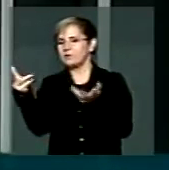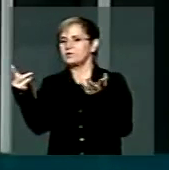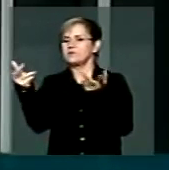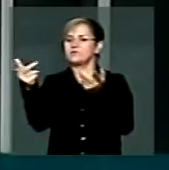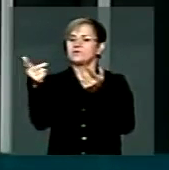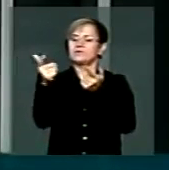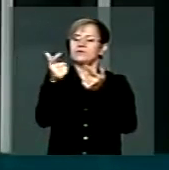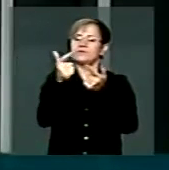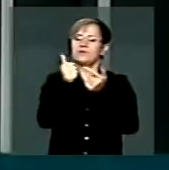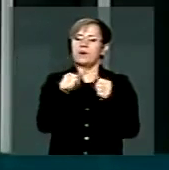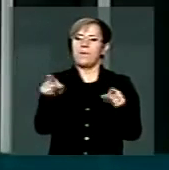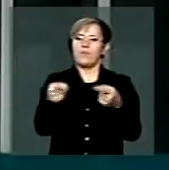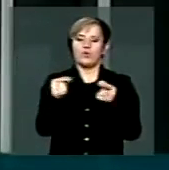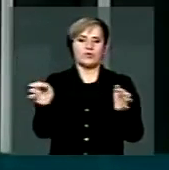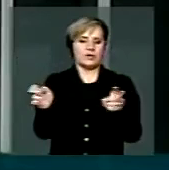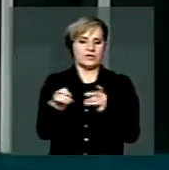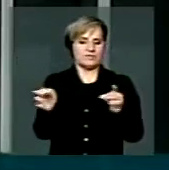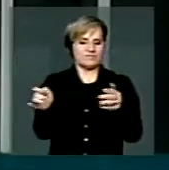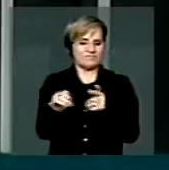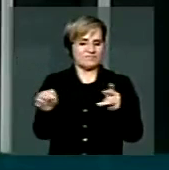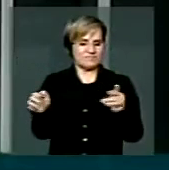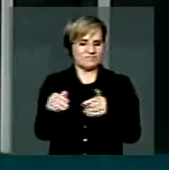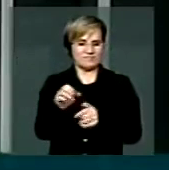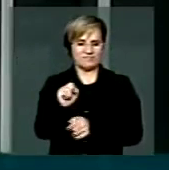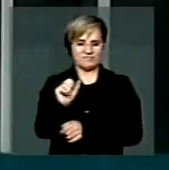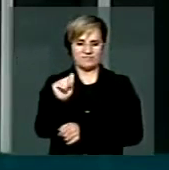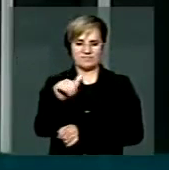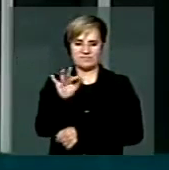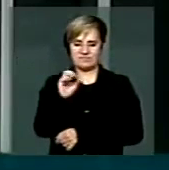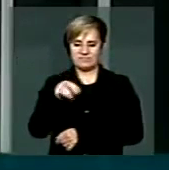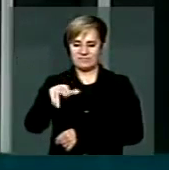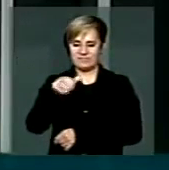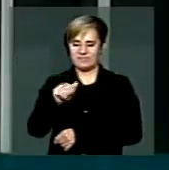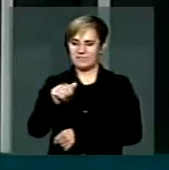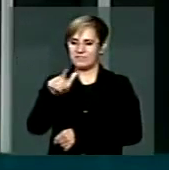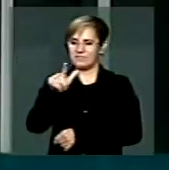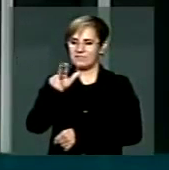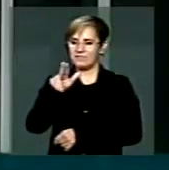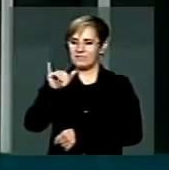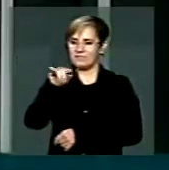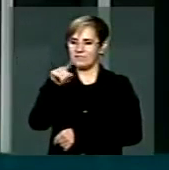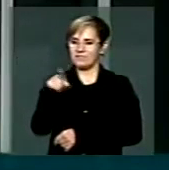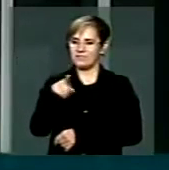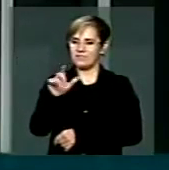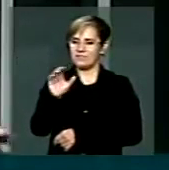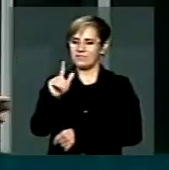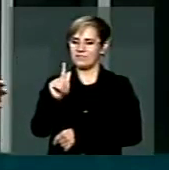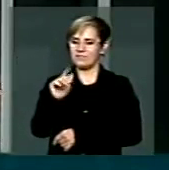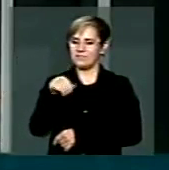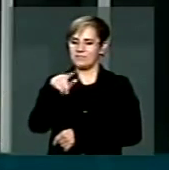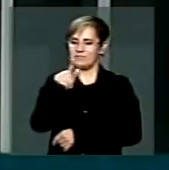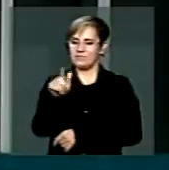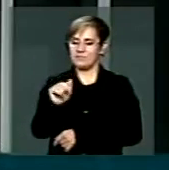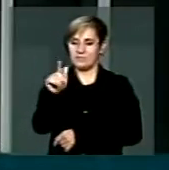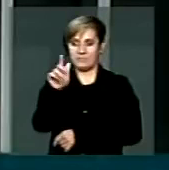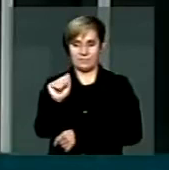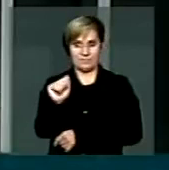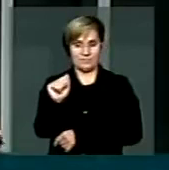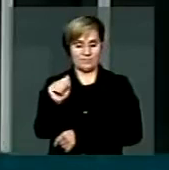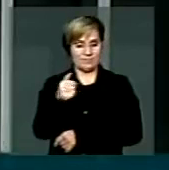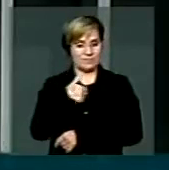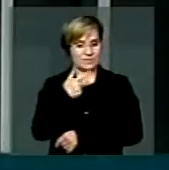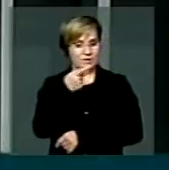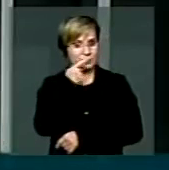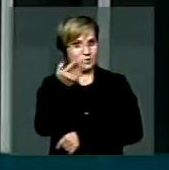sanfoneiro, Luiz Gonzaga. Eu quero dizer para vocês que